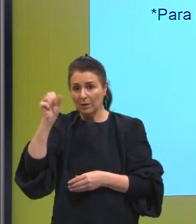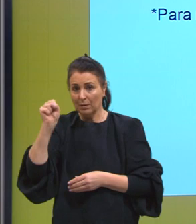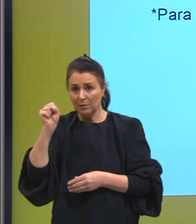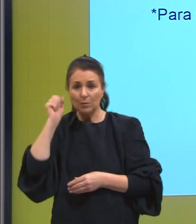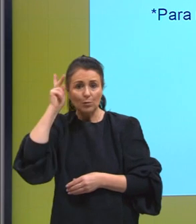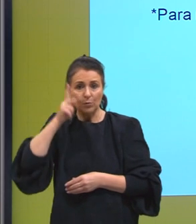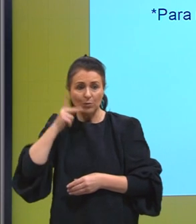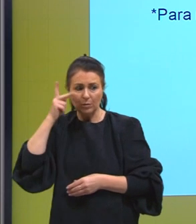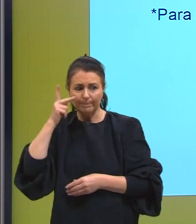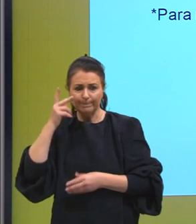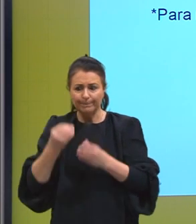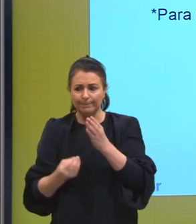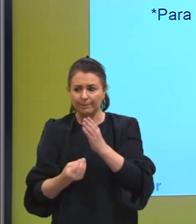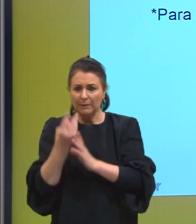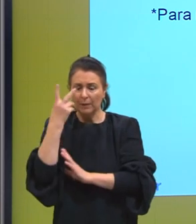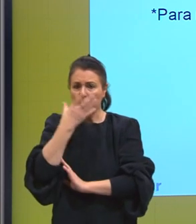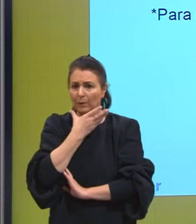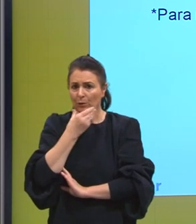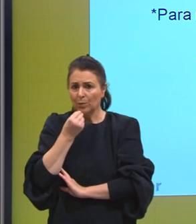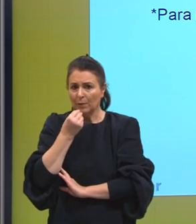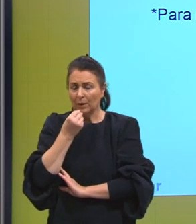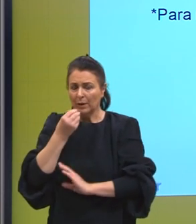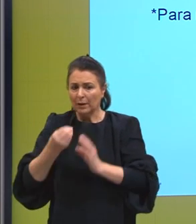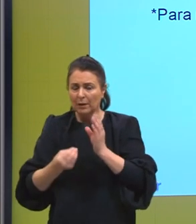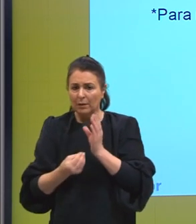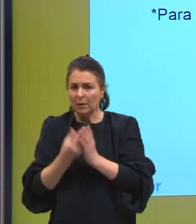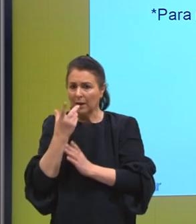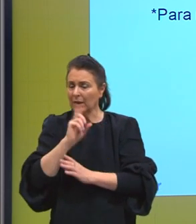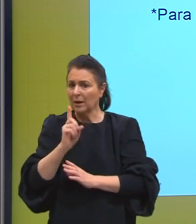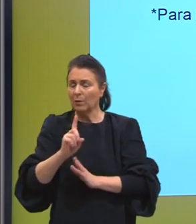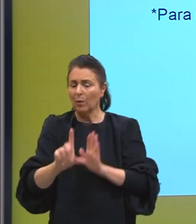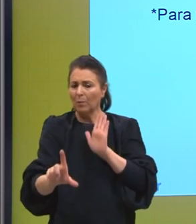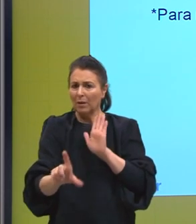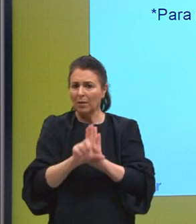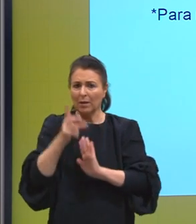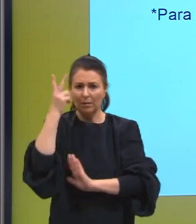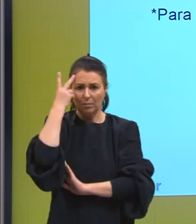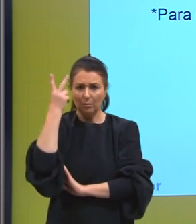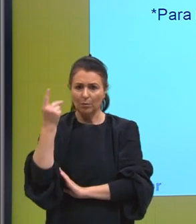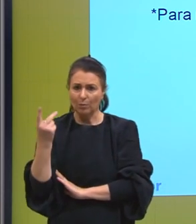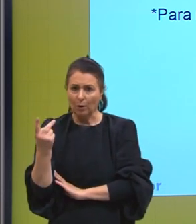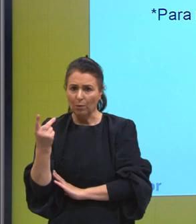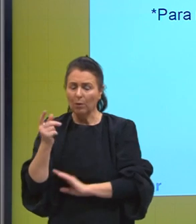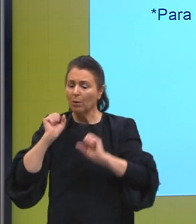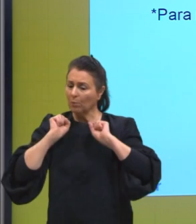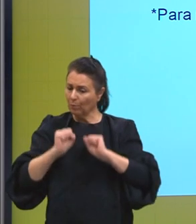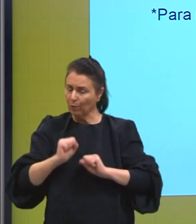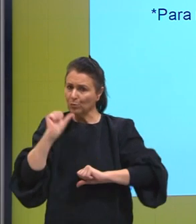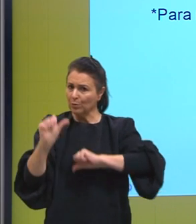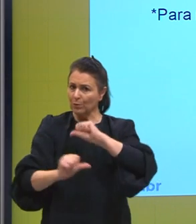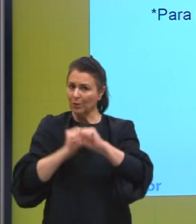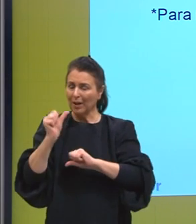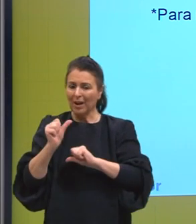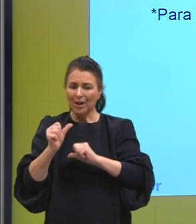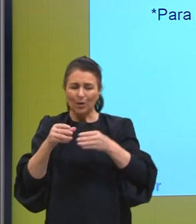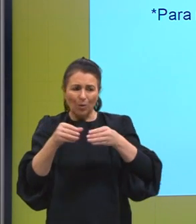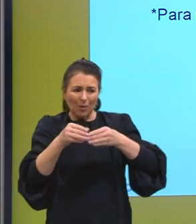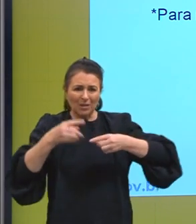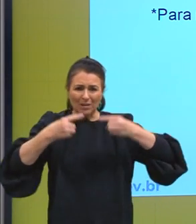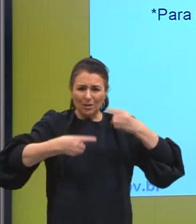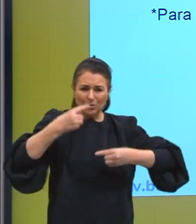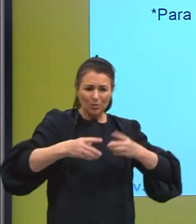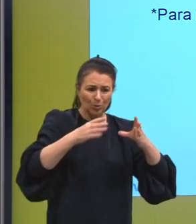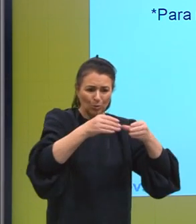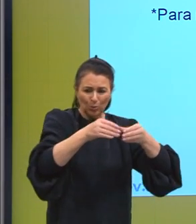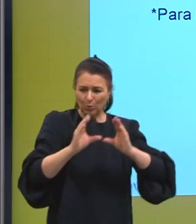pelos homens, que é uma convenção e não é mais uma lei natural, ela pode mudar. E aí começa essa briga entre essa discussão que